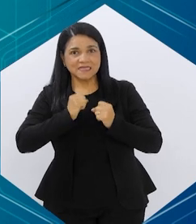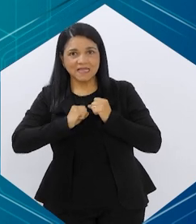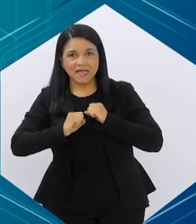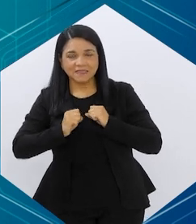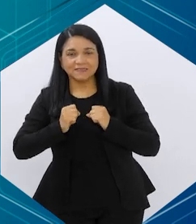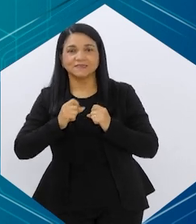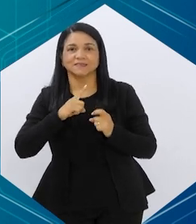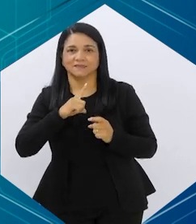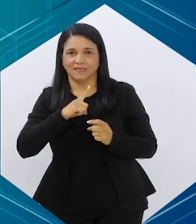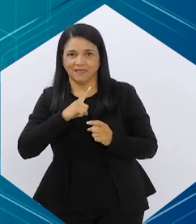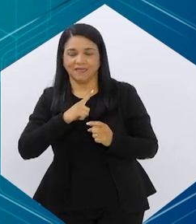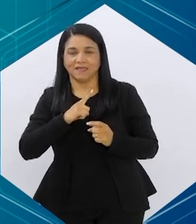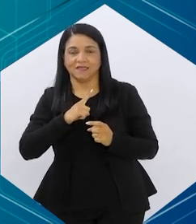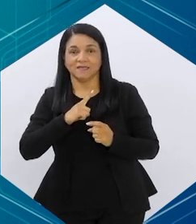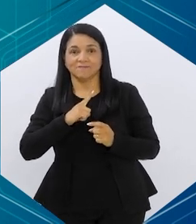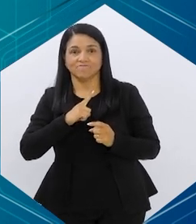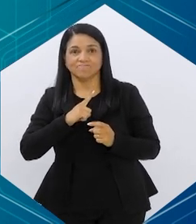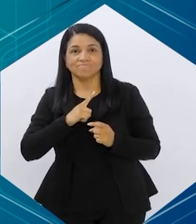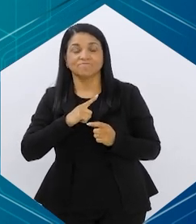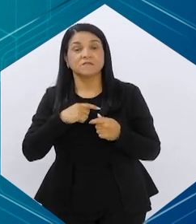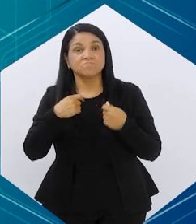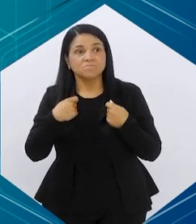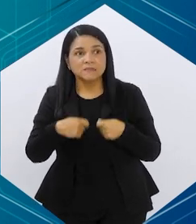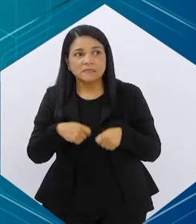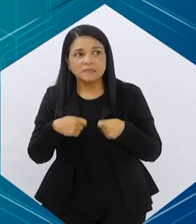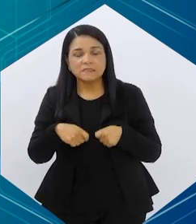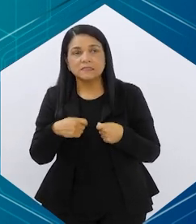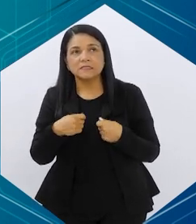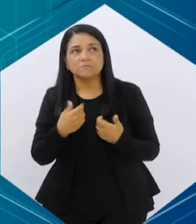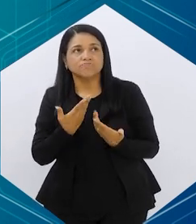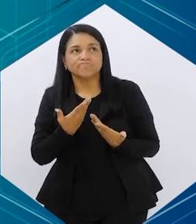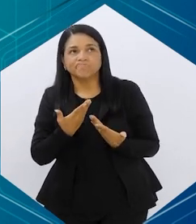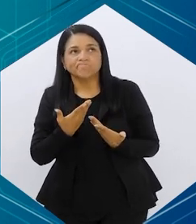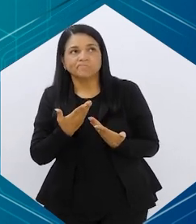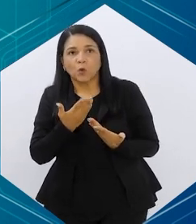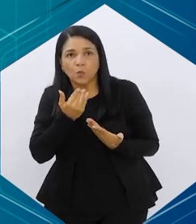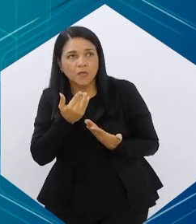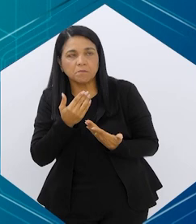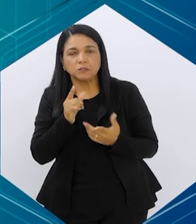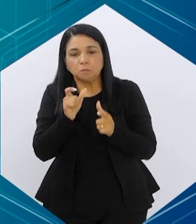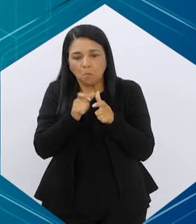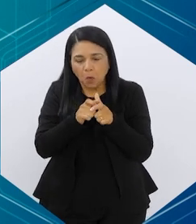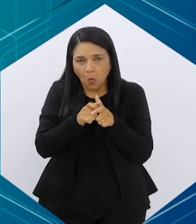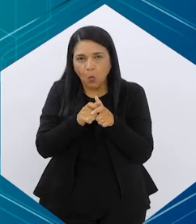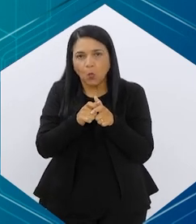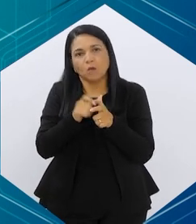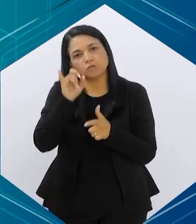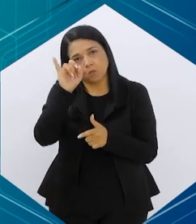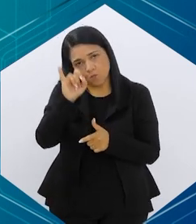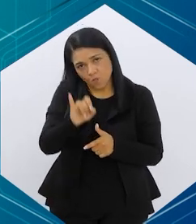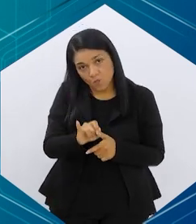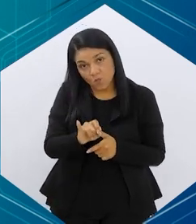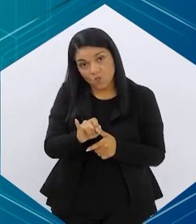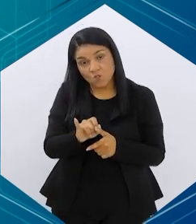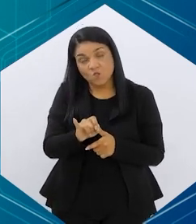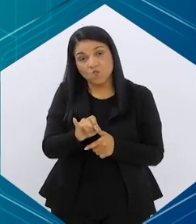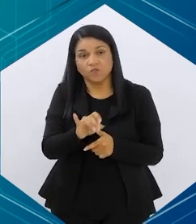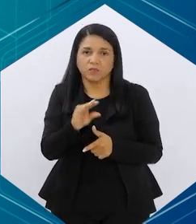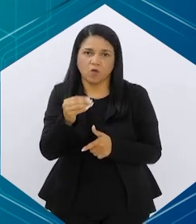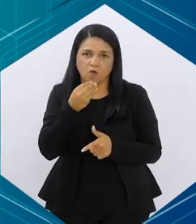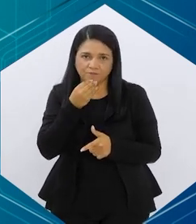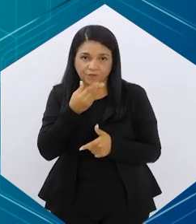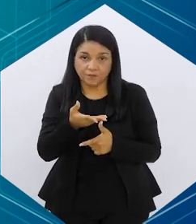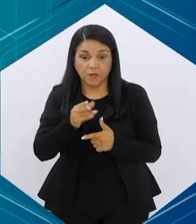precoce e você tem inapetência, você não come, obviamente você vai emagrecer. Só que